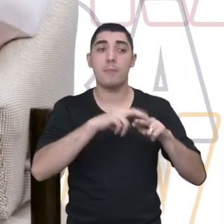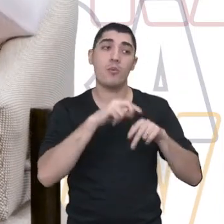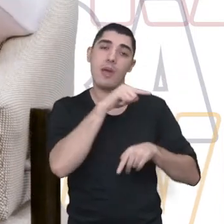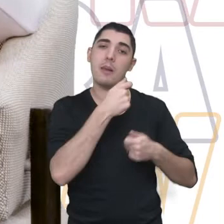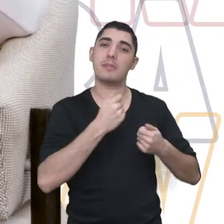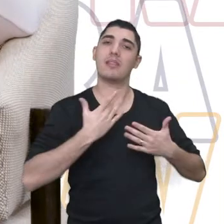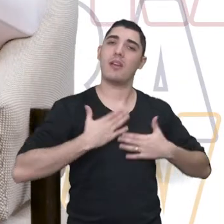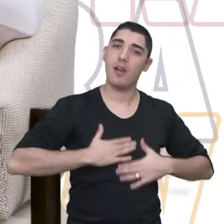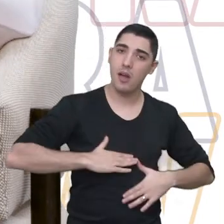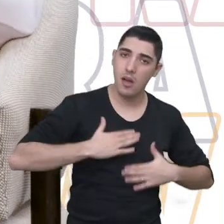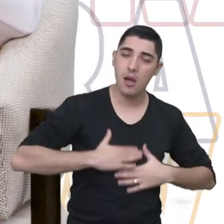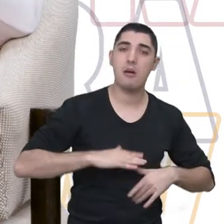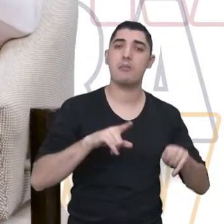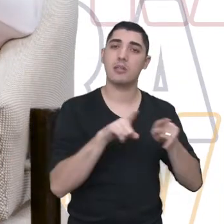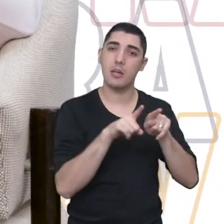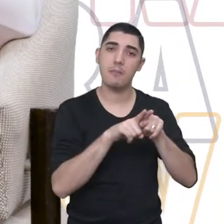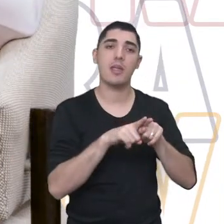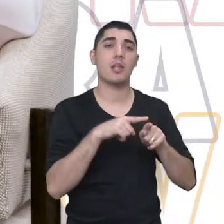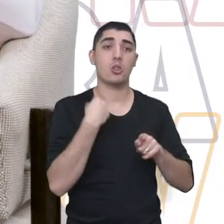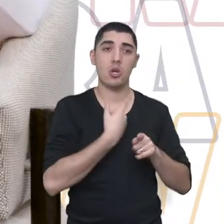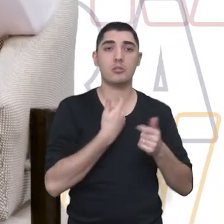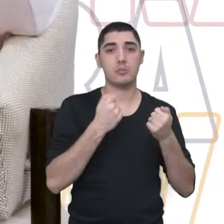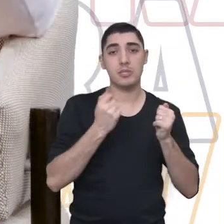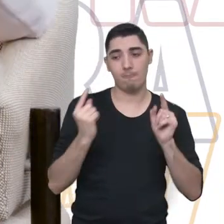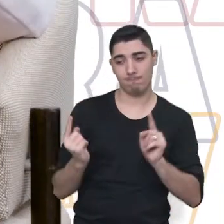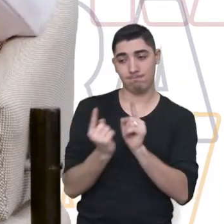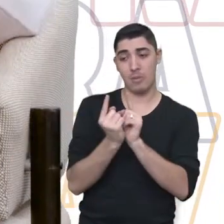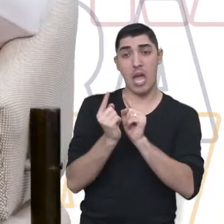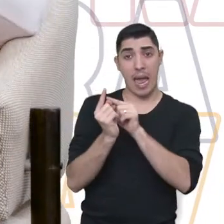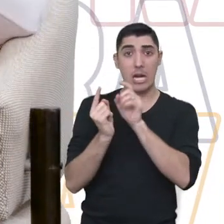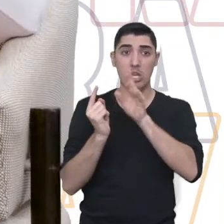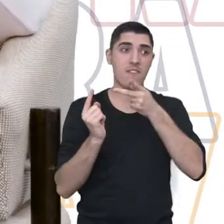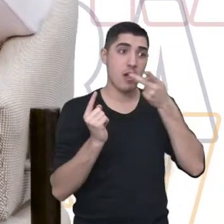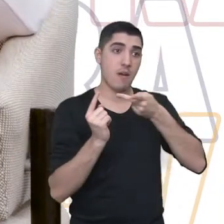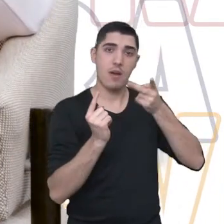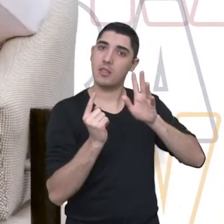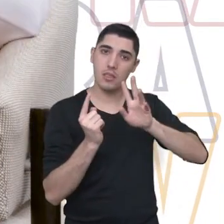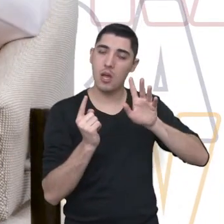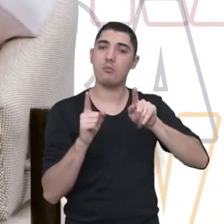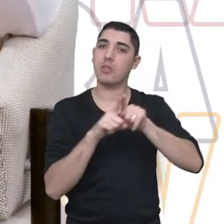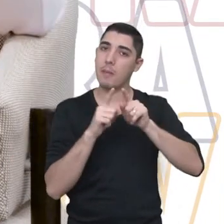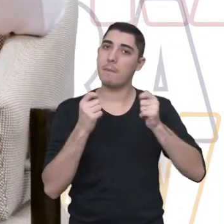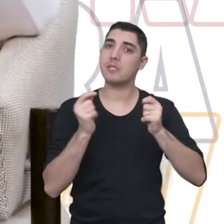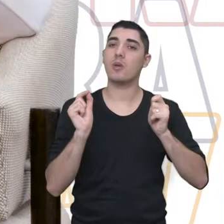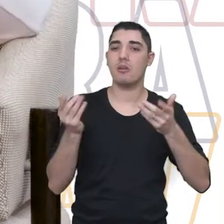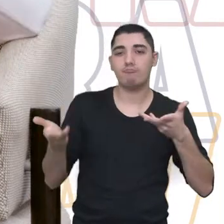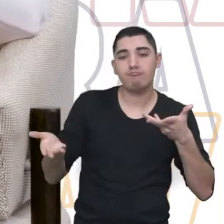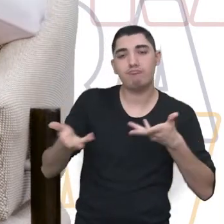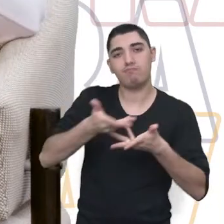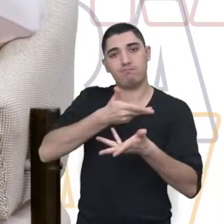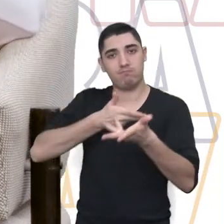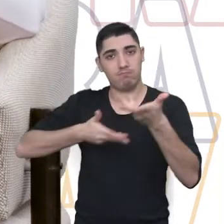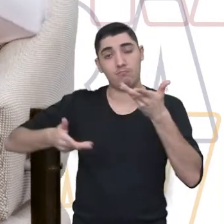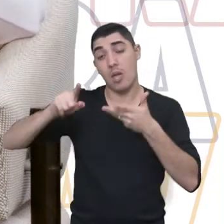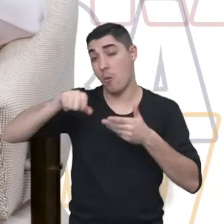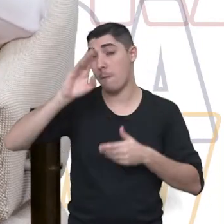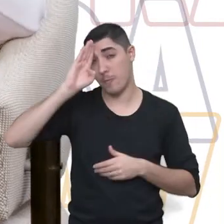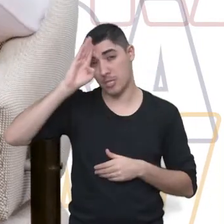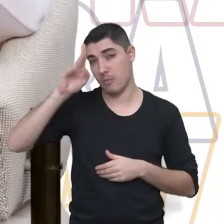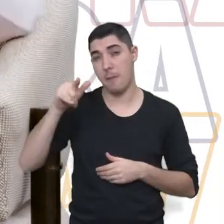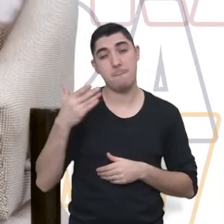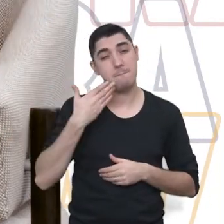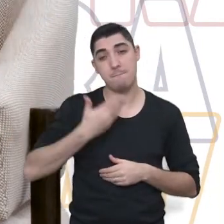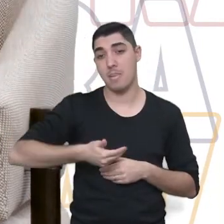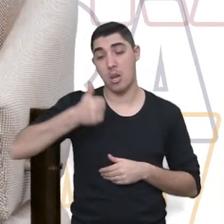possa se acalmar, ter condição de ouvir. Porque no grupo, o que faz efeito é a partilha, né?